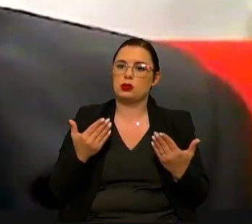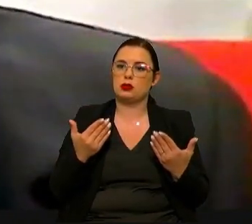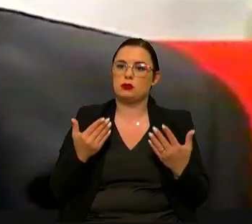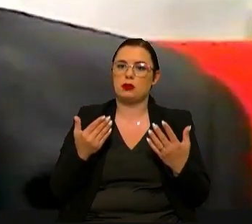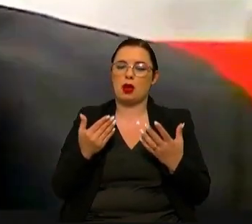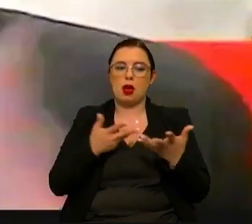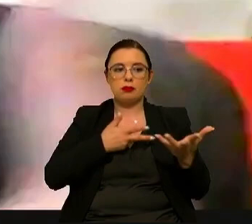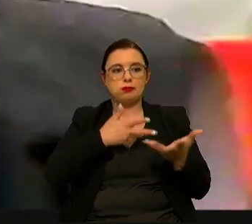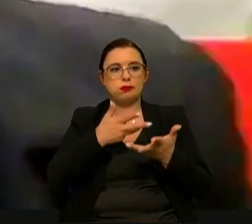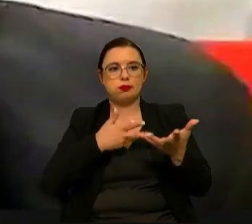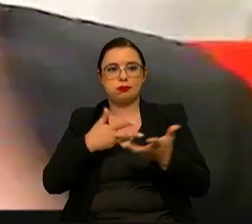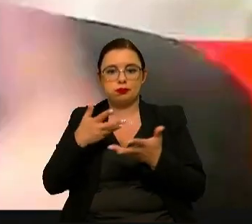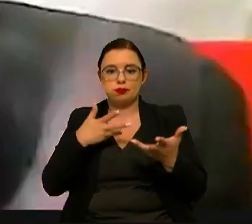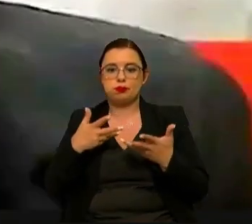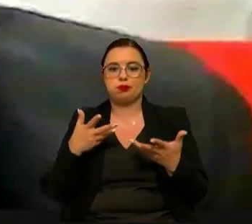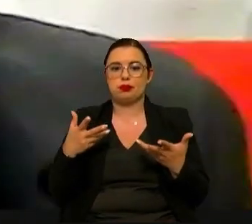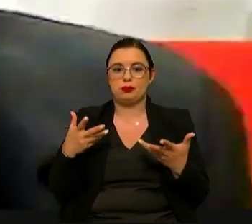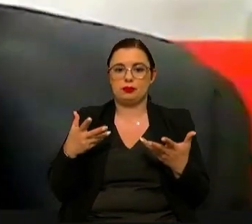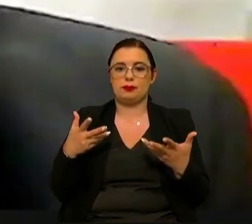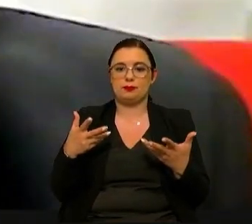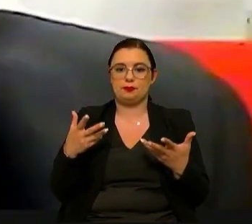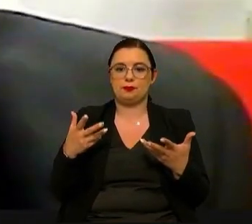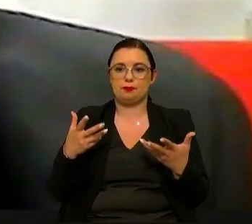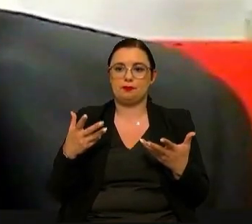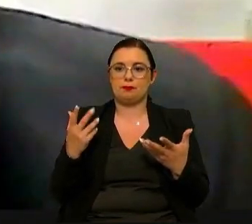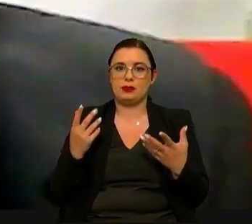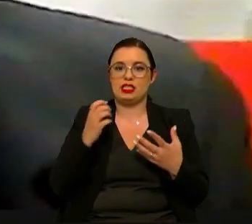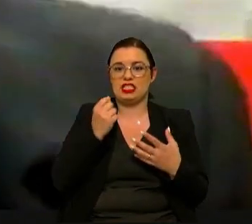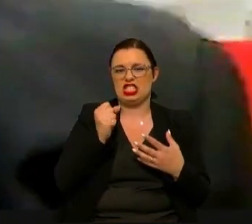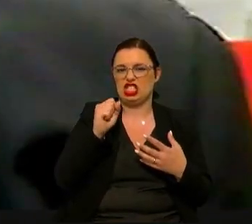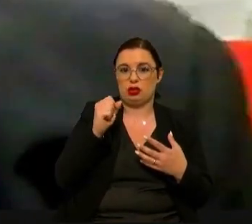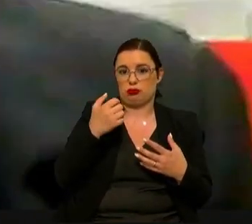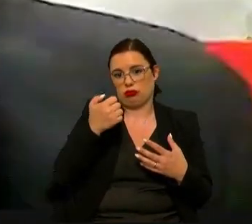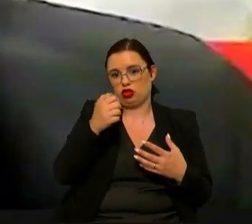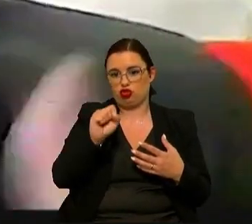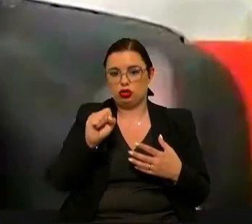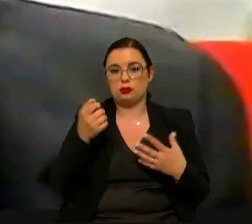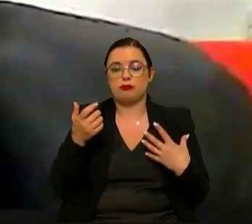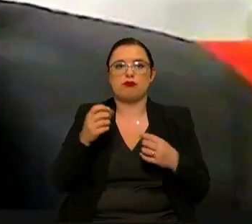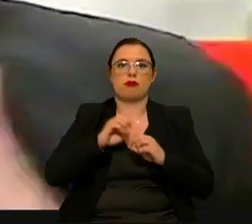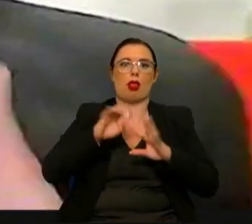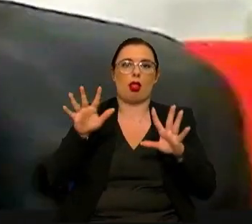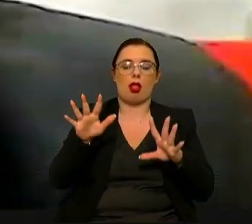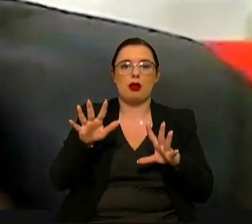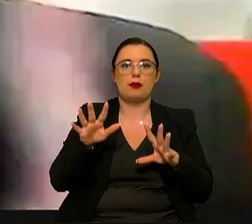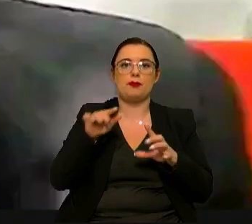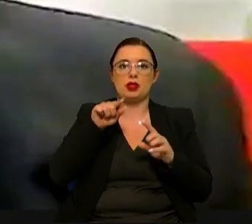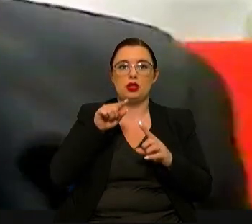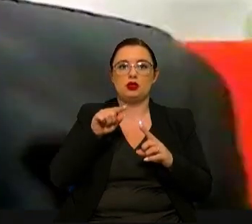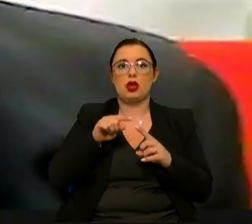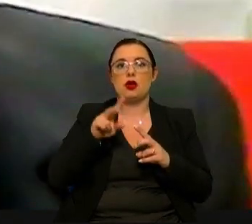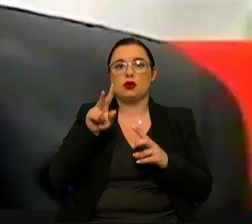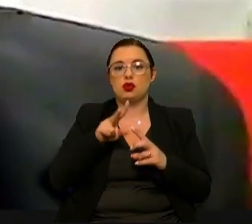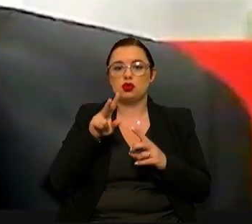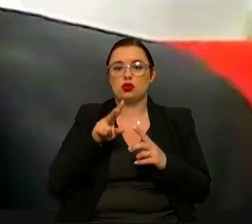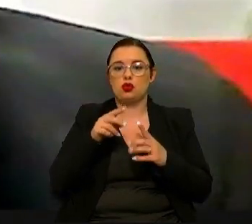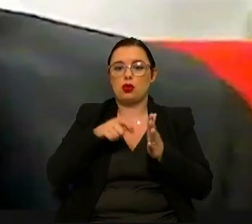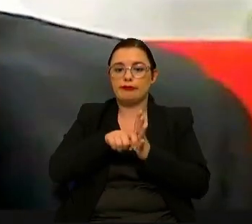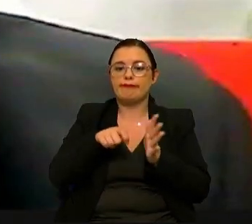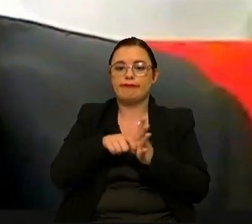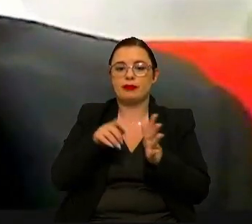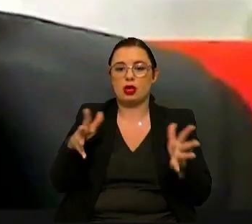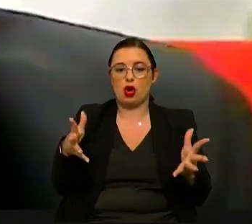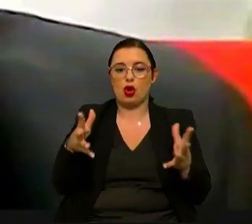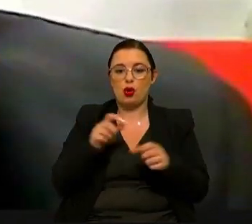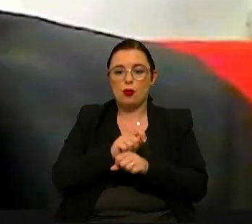conectividade e agora a conectividade 5G. É uma das questões que vai, obviamente, ter uma segunda, provocar uma segunda